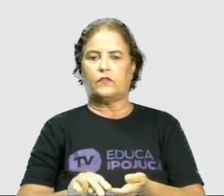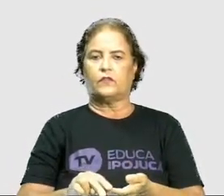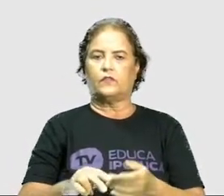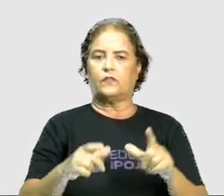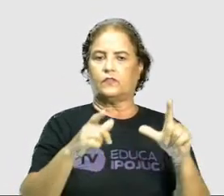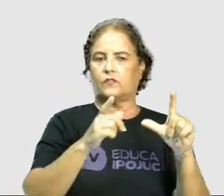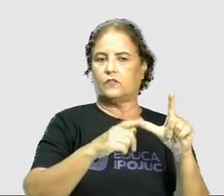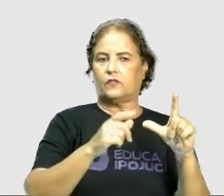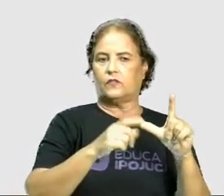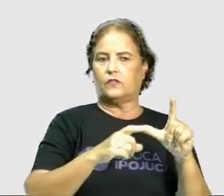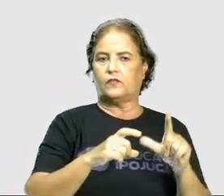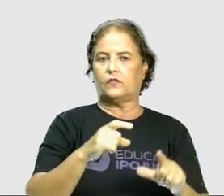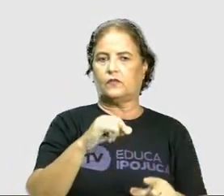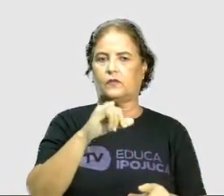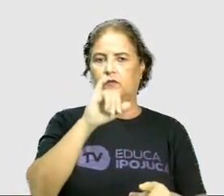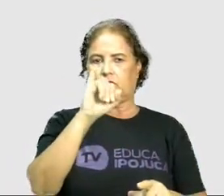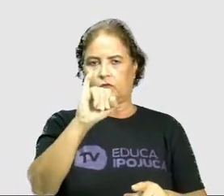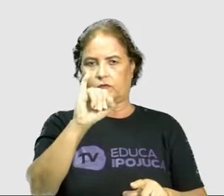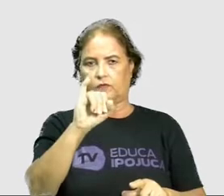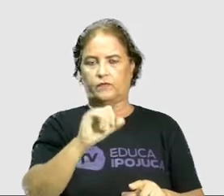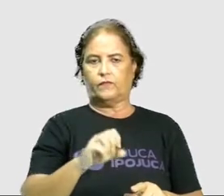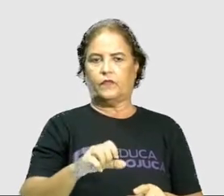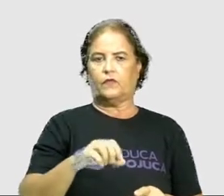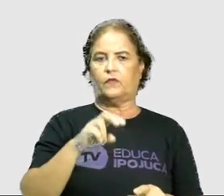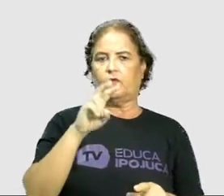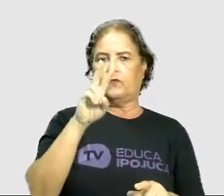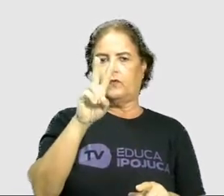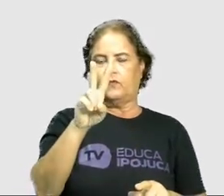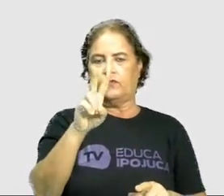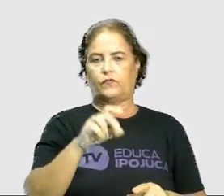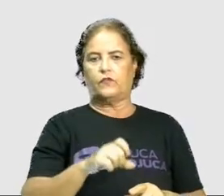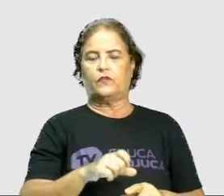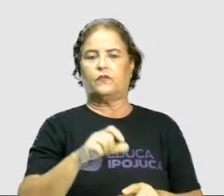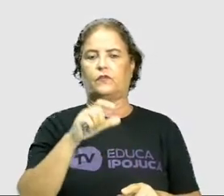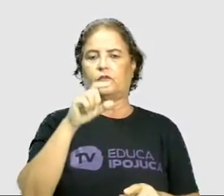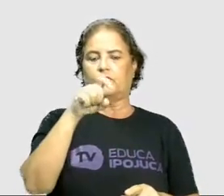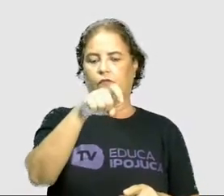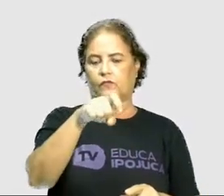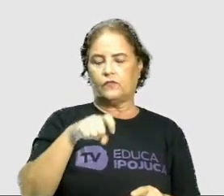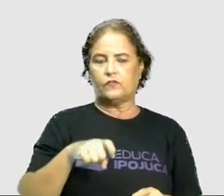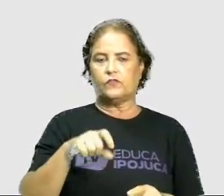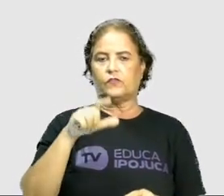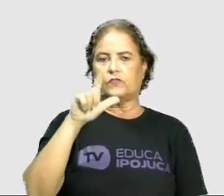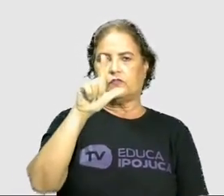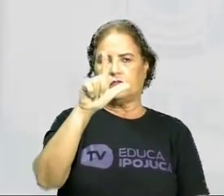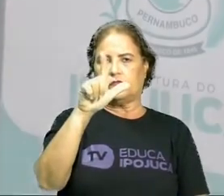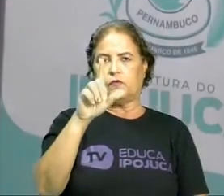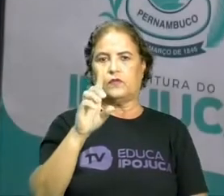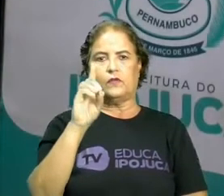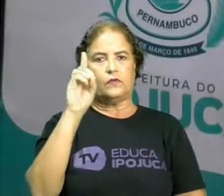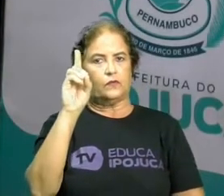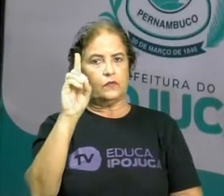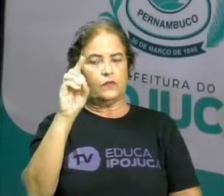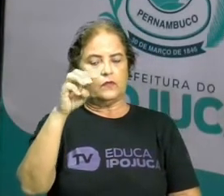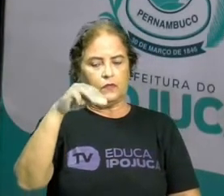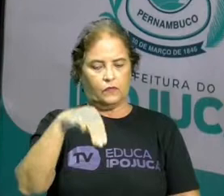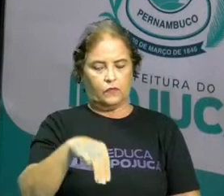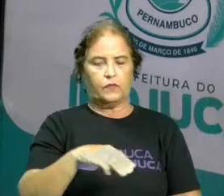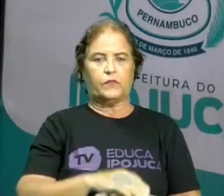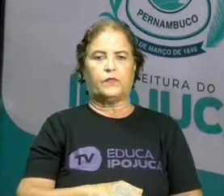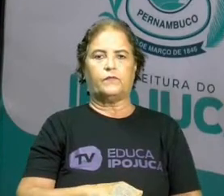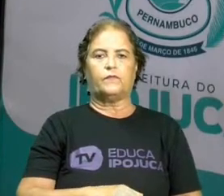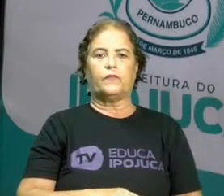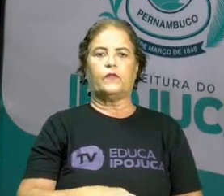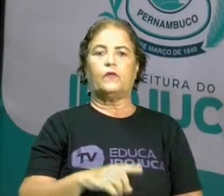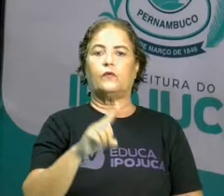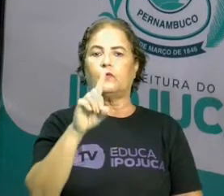o X, o L, o C, o D e o M. O I representa